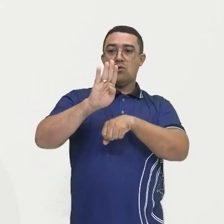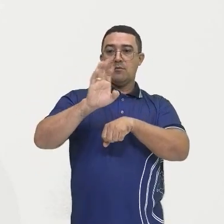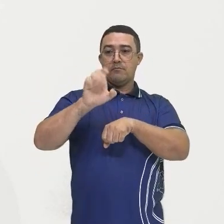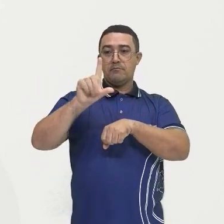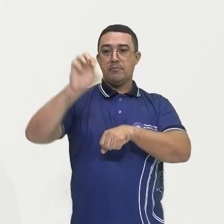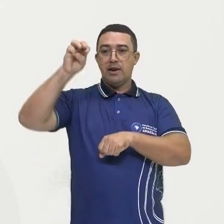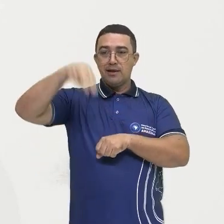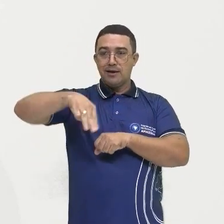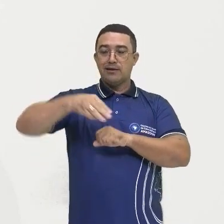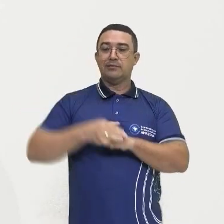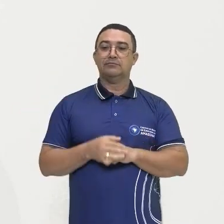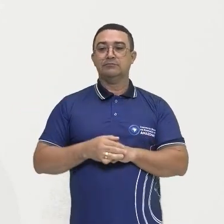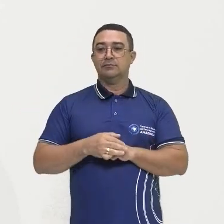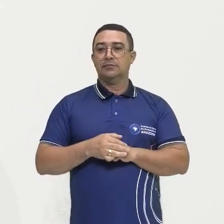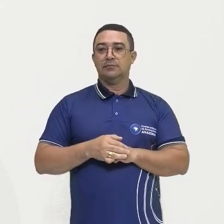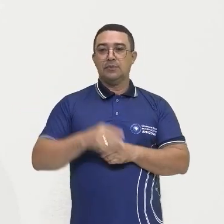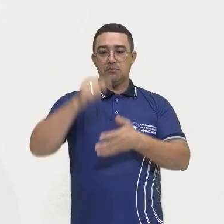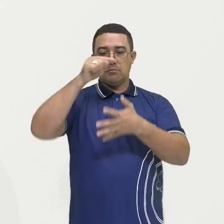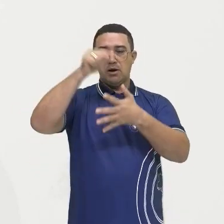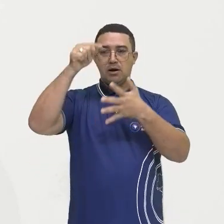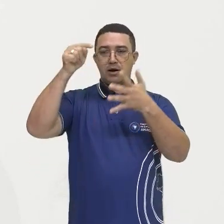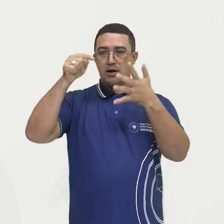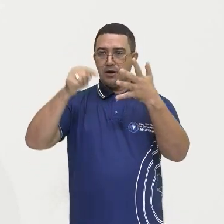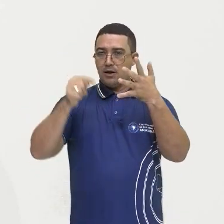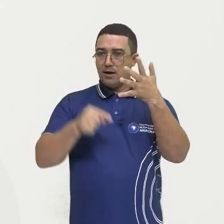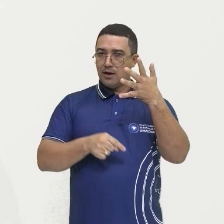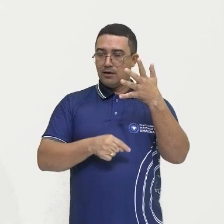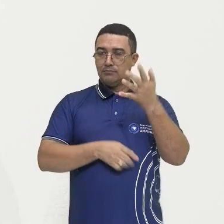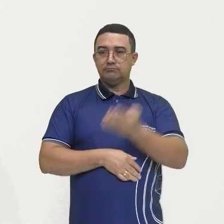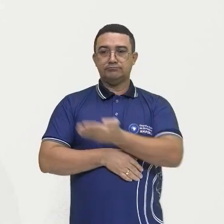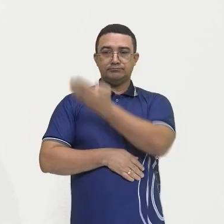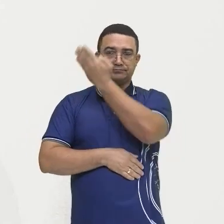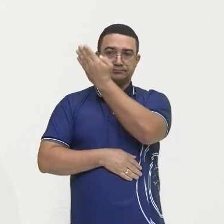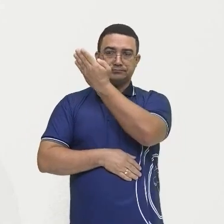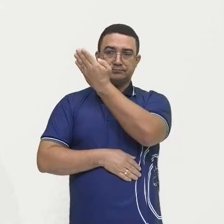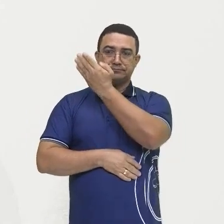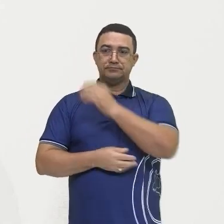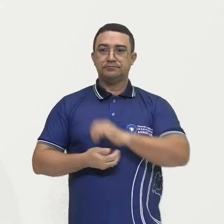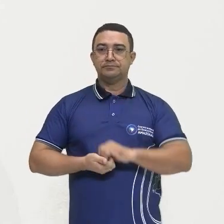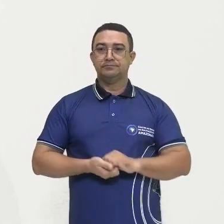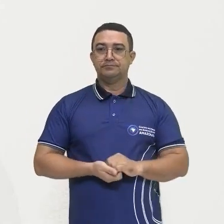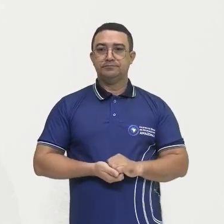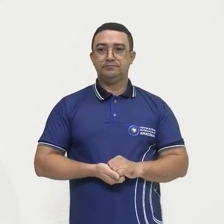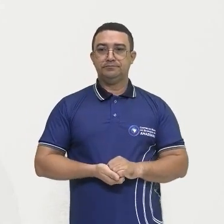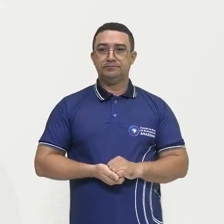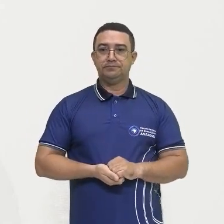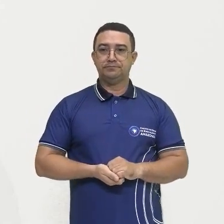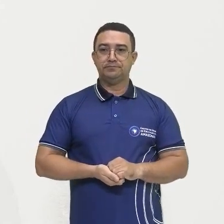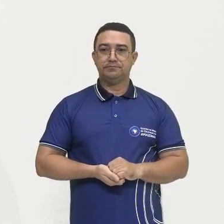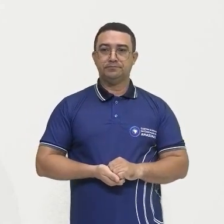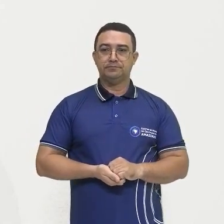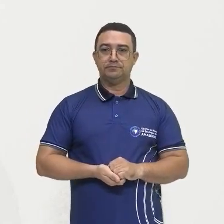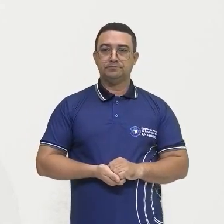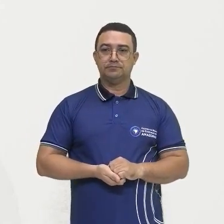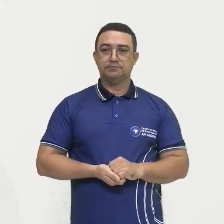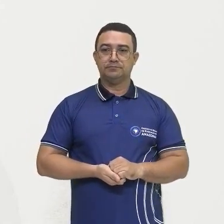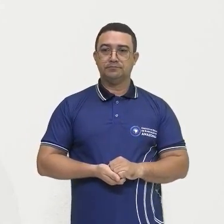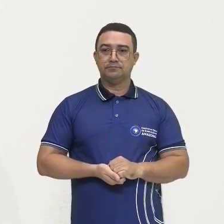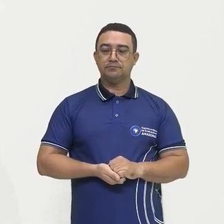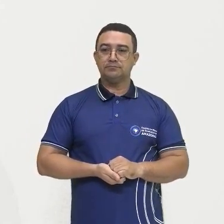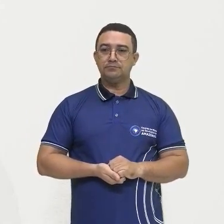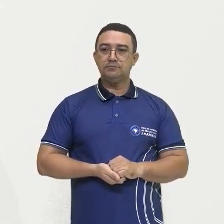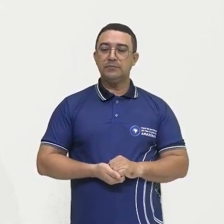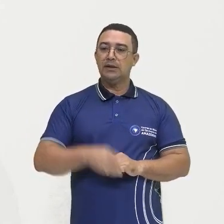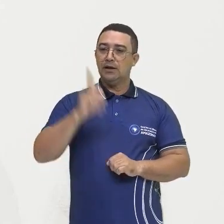parte, a Ananideua, Santa Bárbara do Pará, Santa Isabel do Pará, Castanhal, e também Benevides, que vai